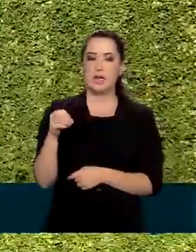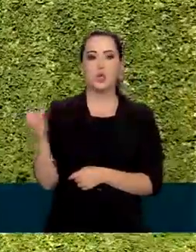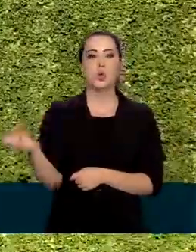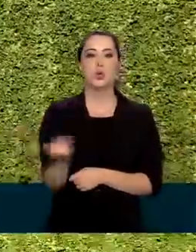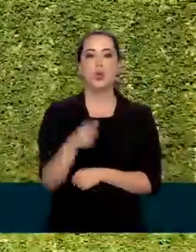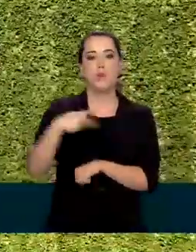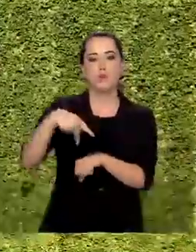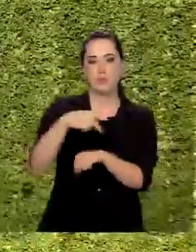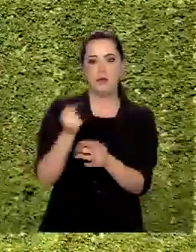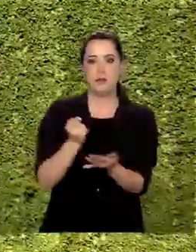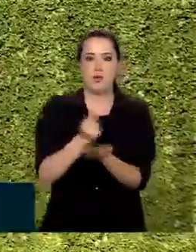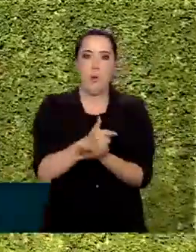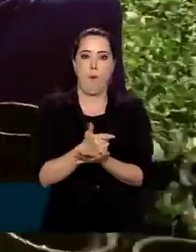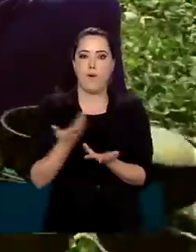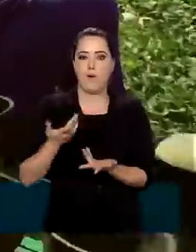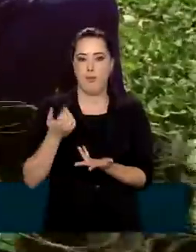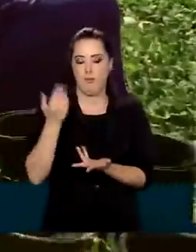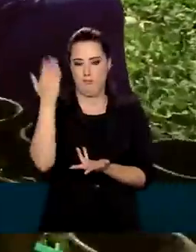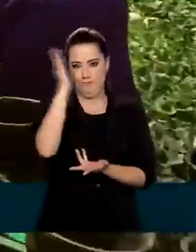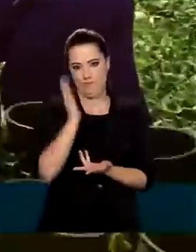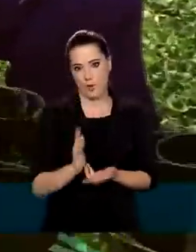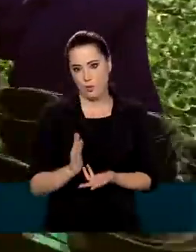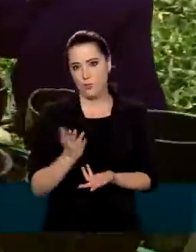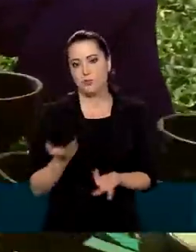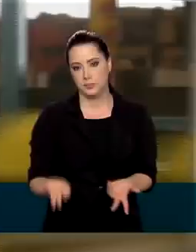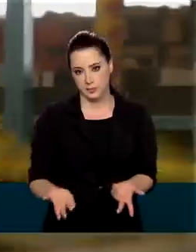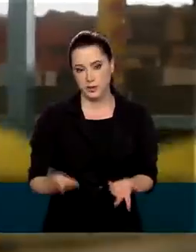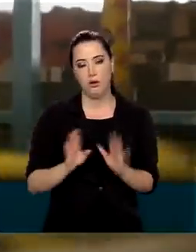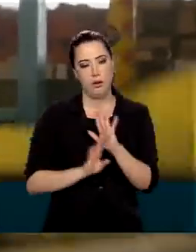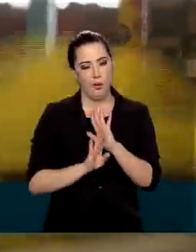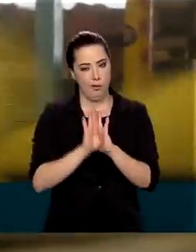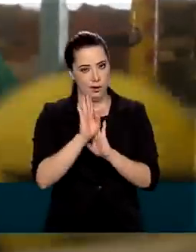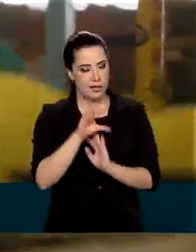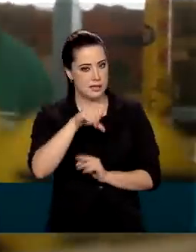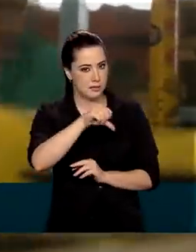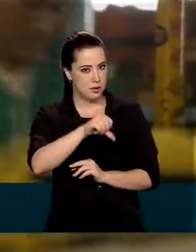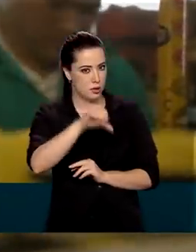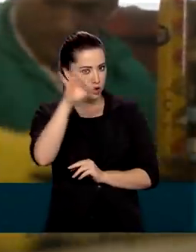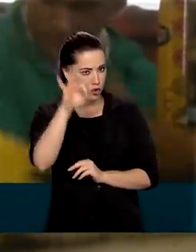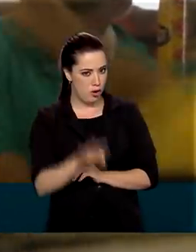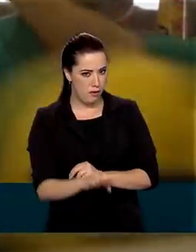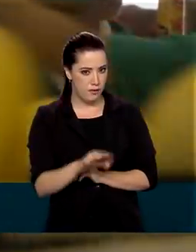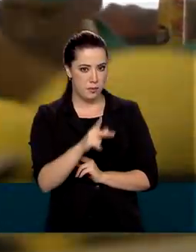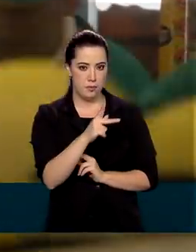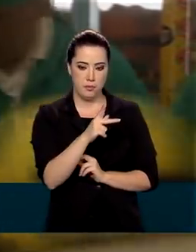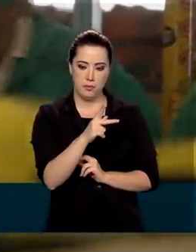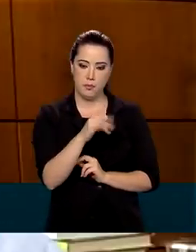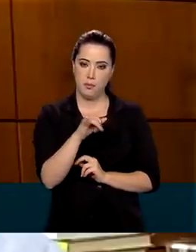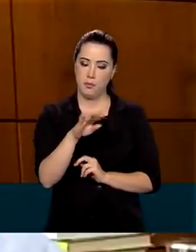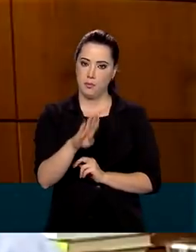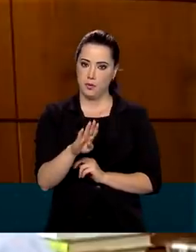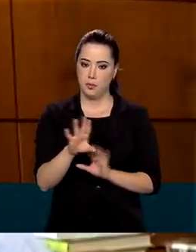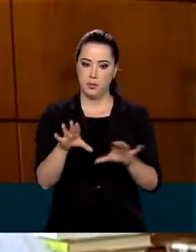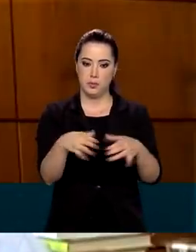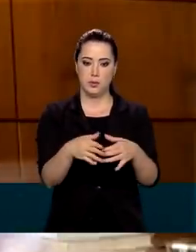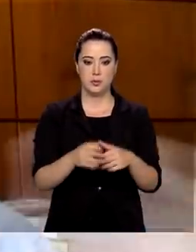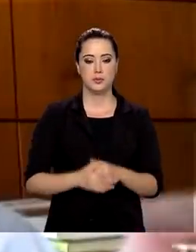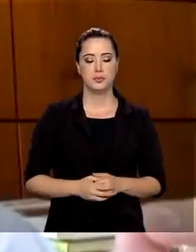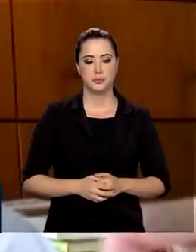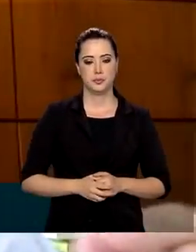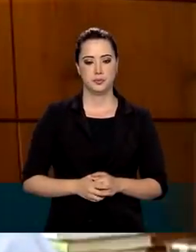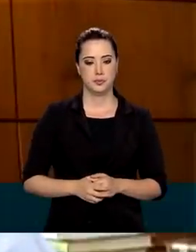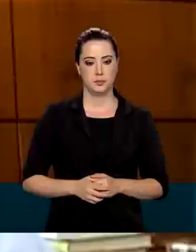os produtos brasileiros. Com isso, houve um crescimento de 9% do PIB do setor. Quando um